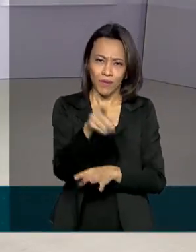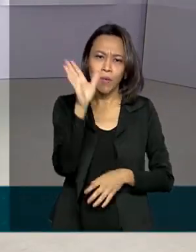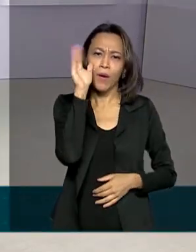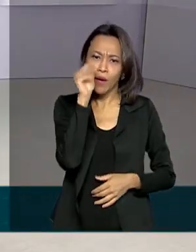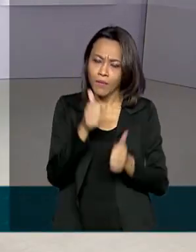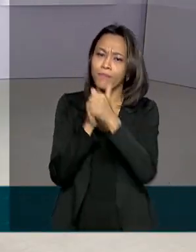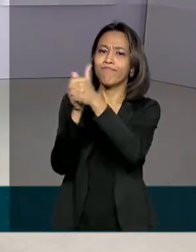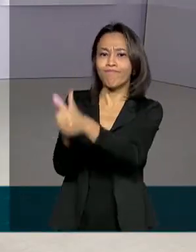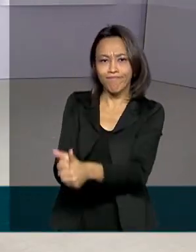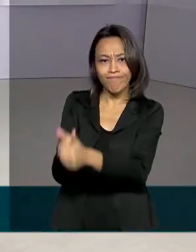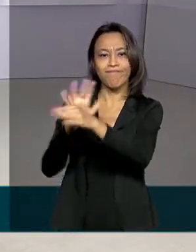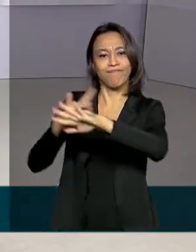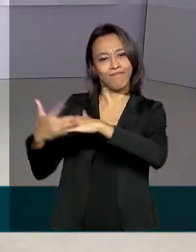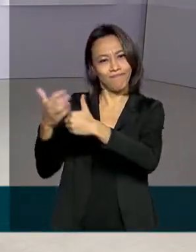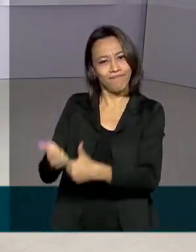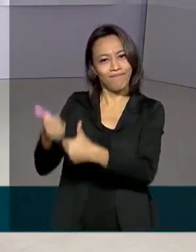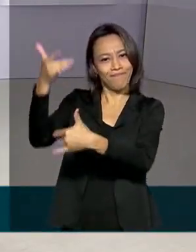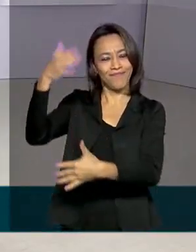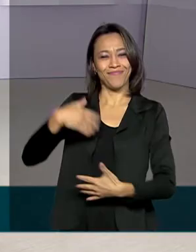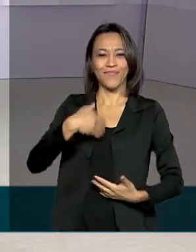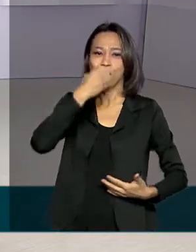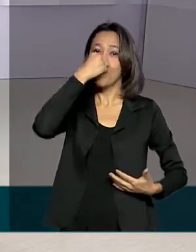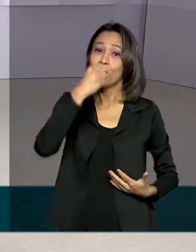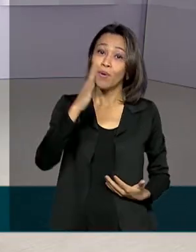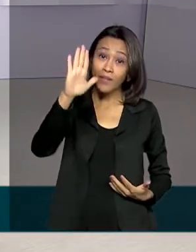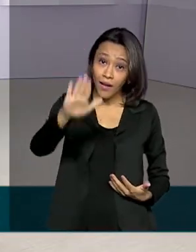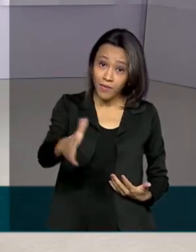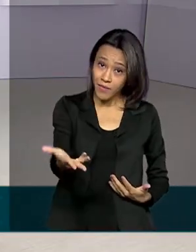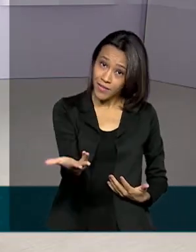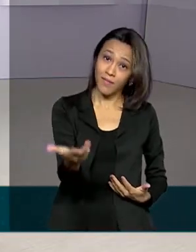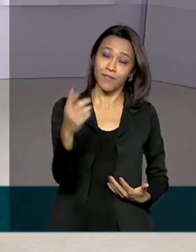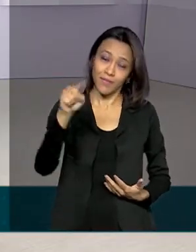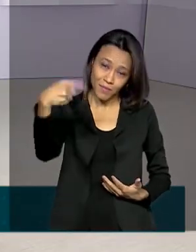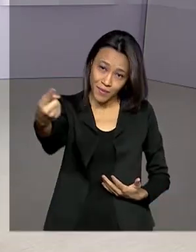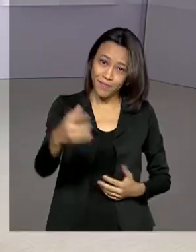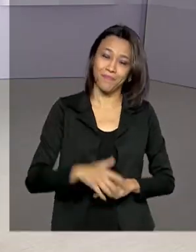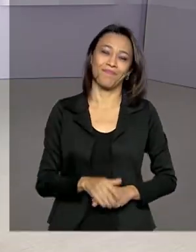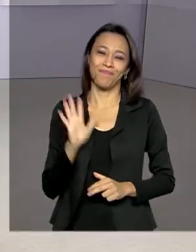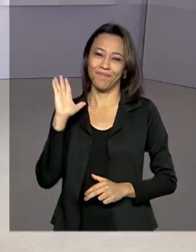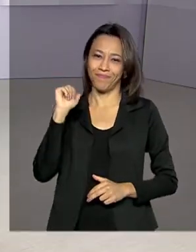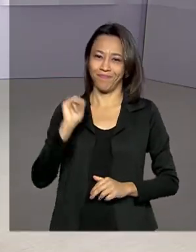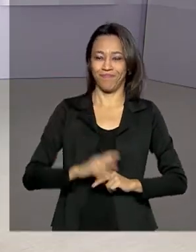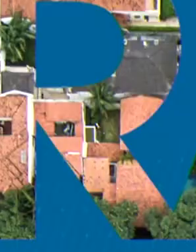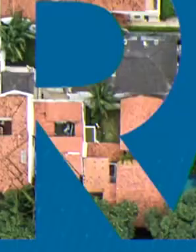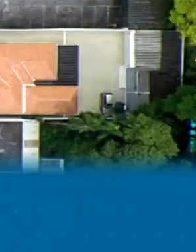acompanhar também pelas redes sociais. Uma boa tarde para você e até a próxima. Tchau!